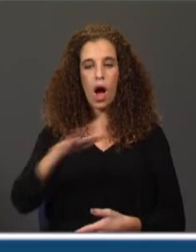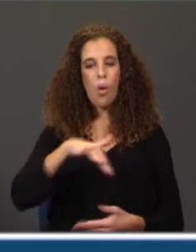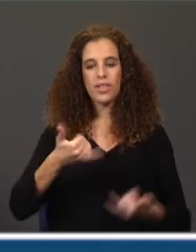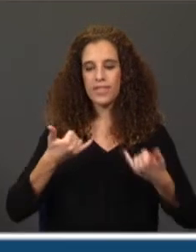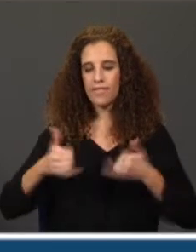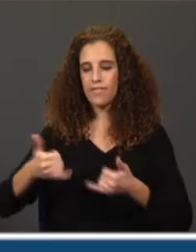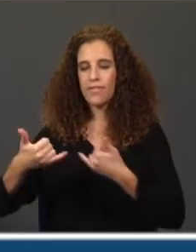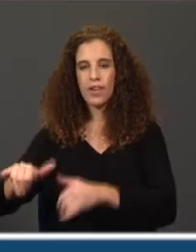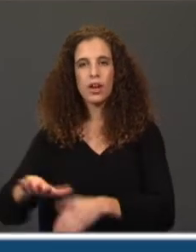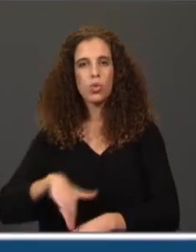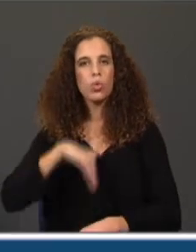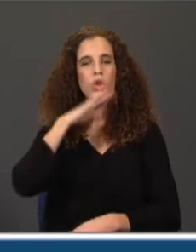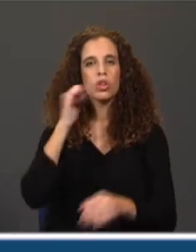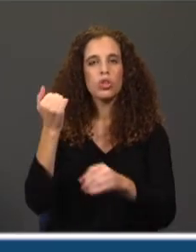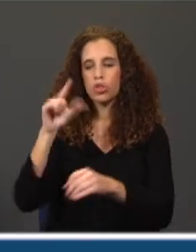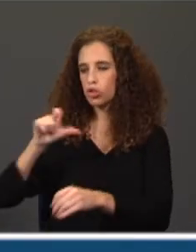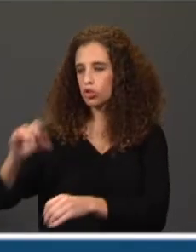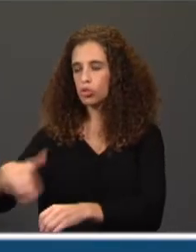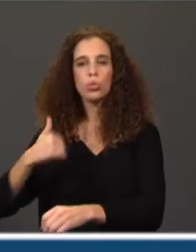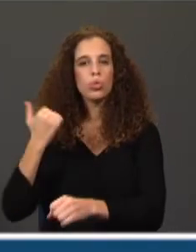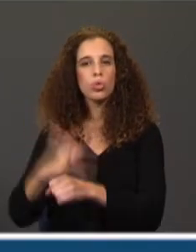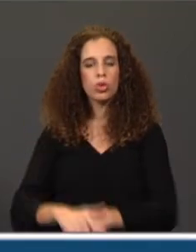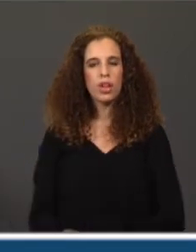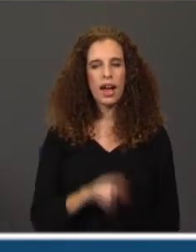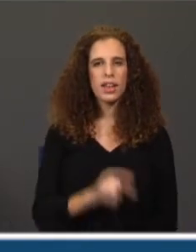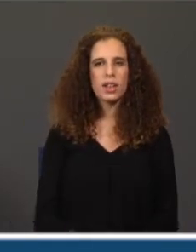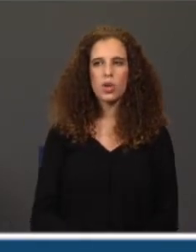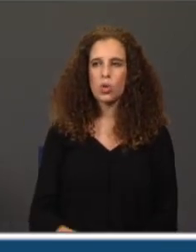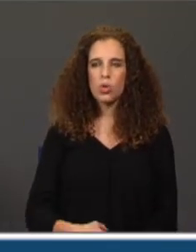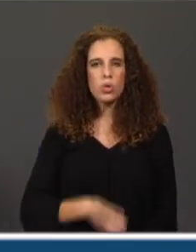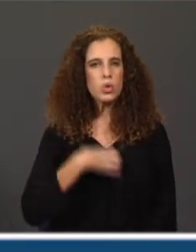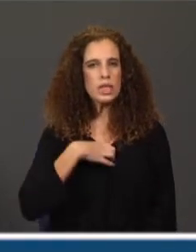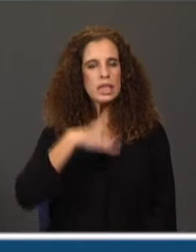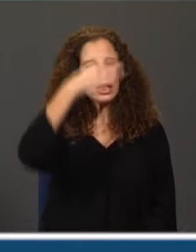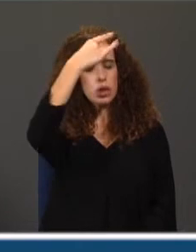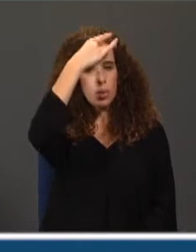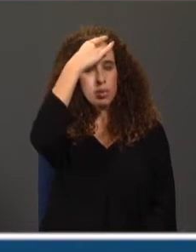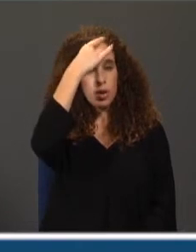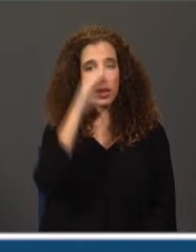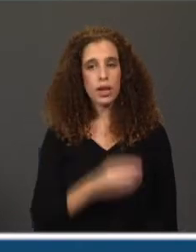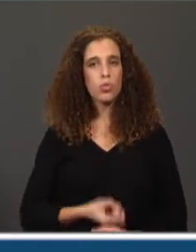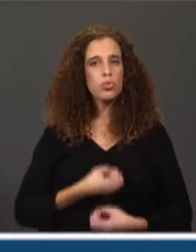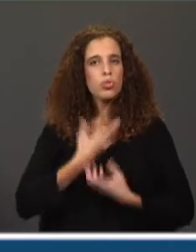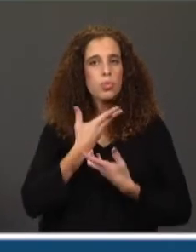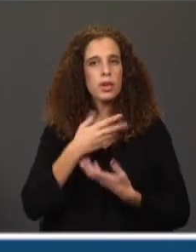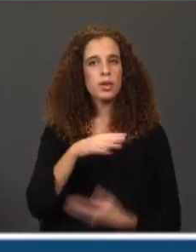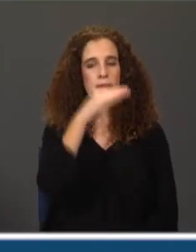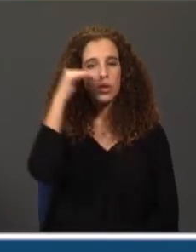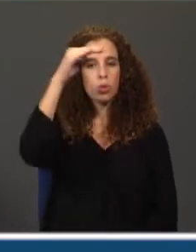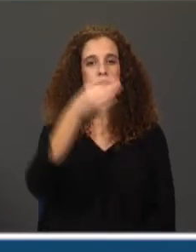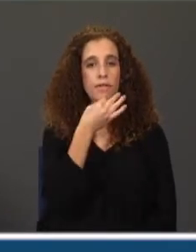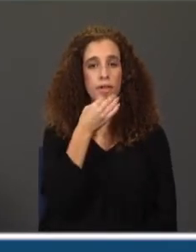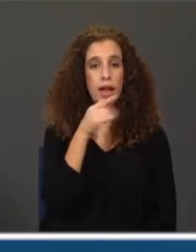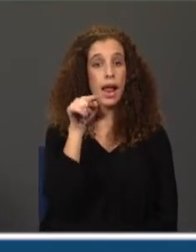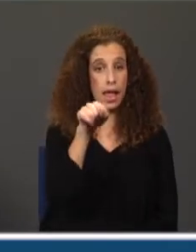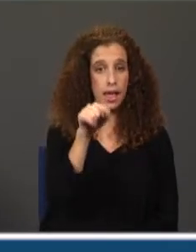outros. Há aqui um certo sentido crítico que é o espírito adulto a falar. E avançamos. Aí,